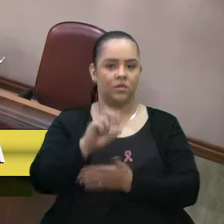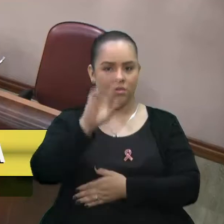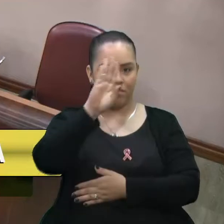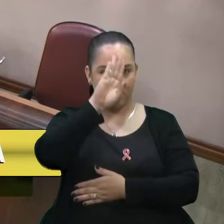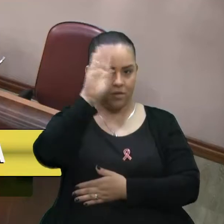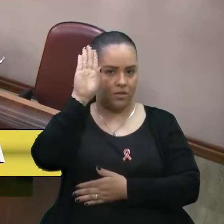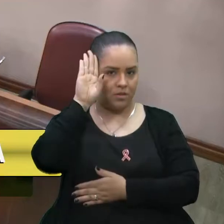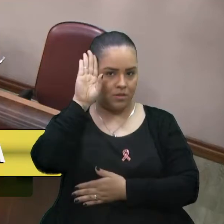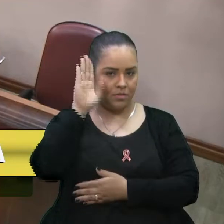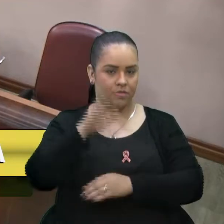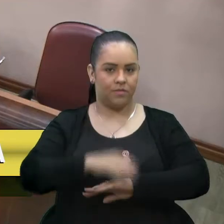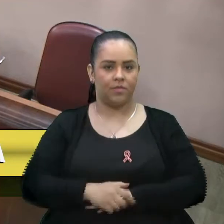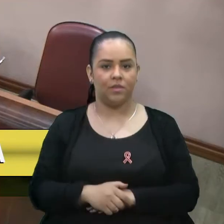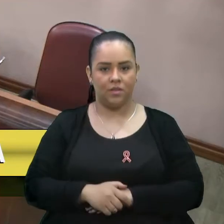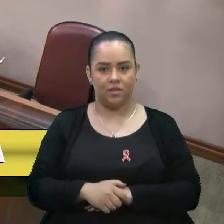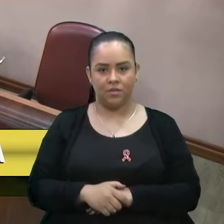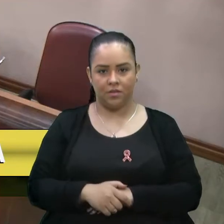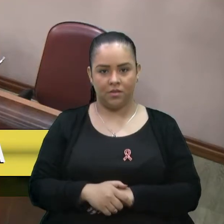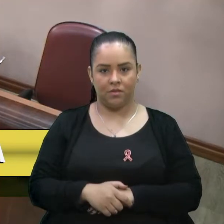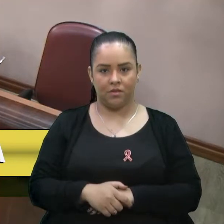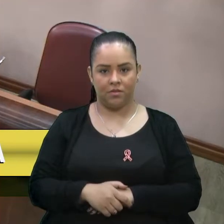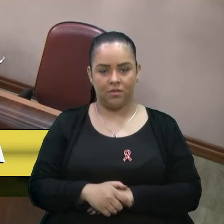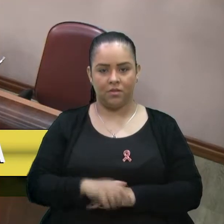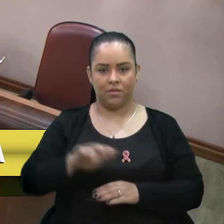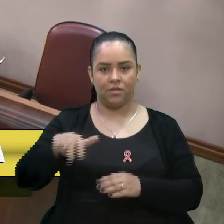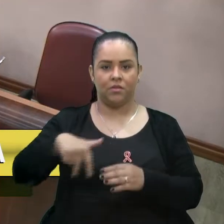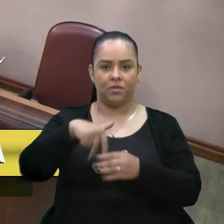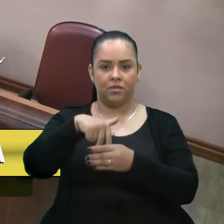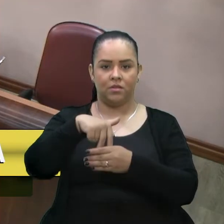Com a palavra, na tribuna.